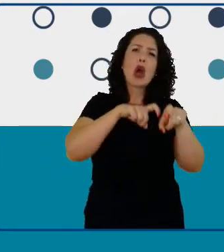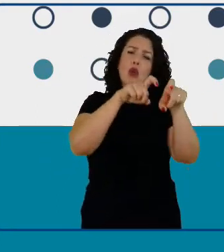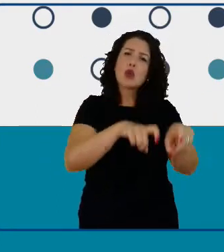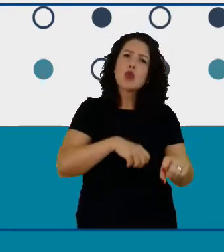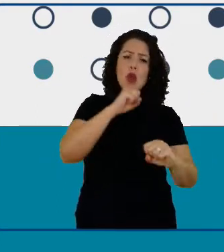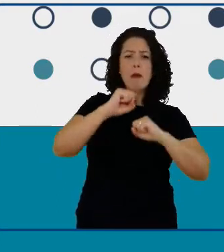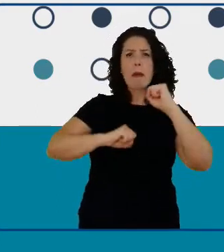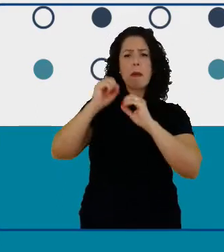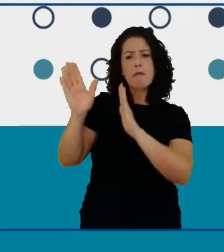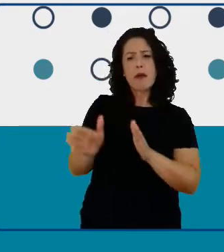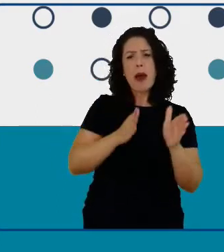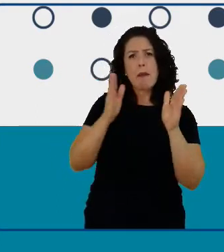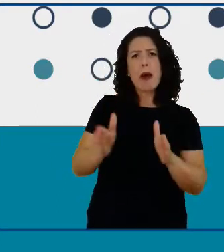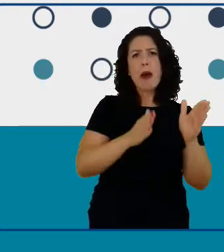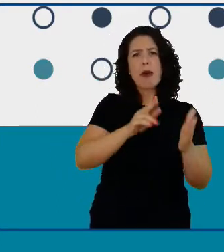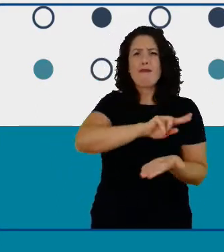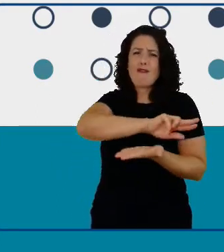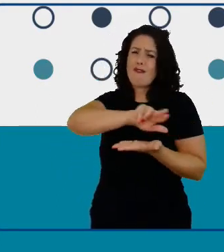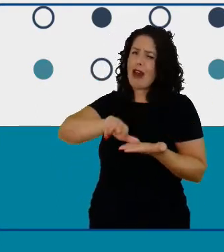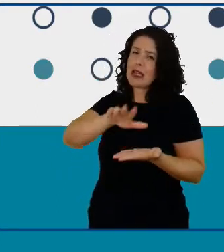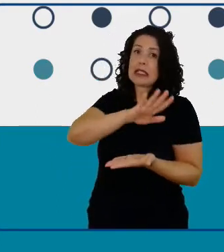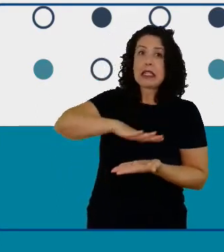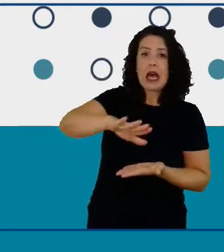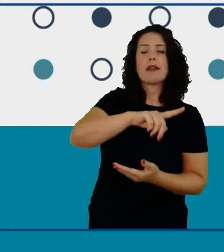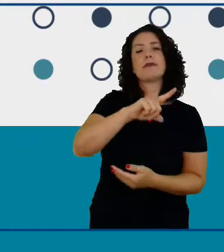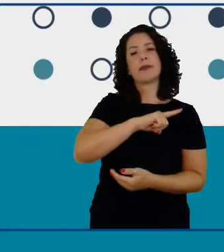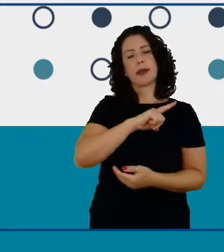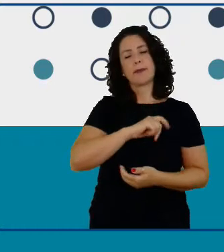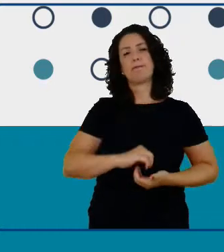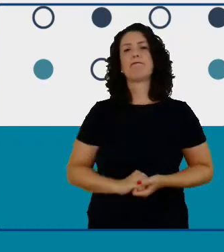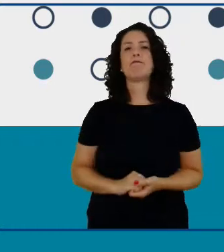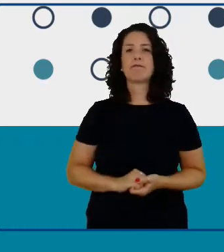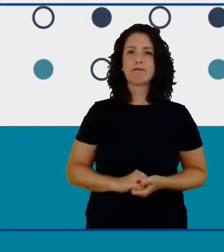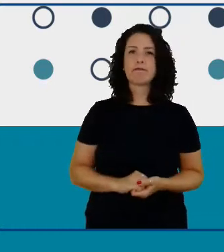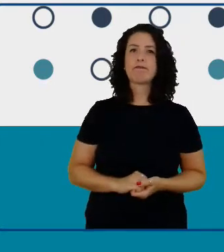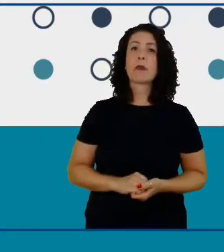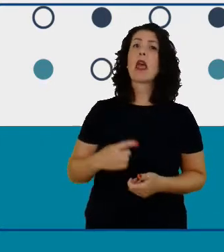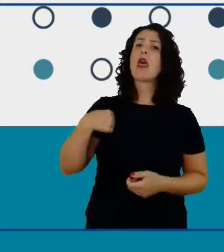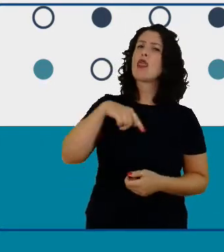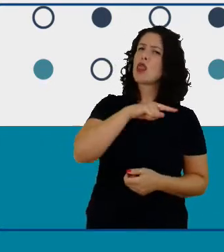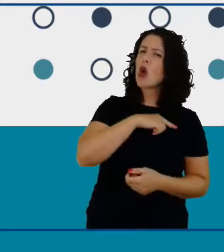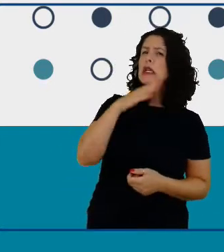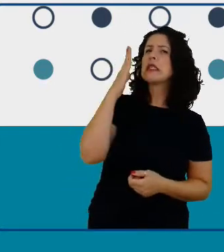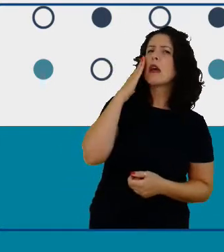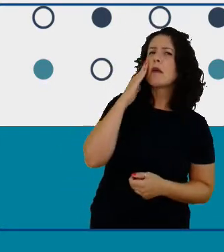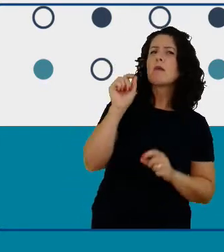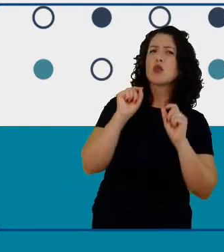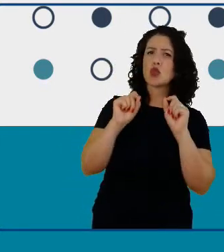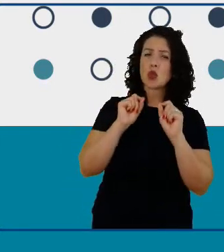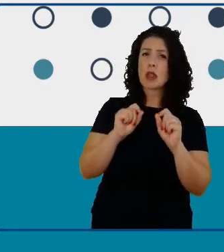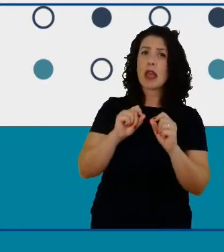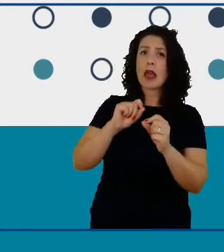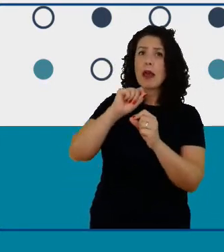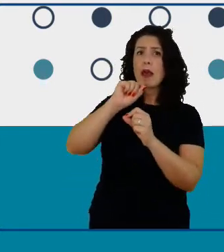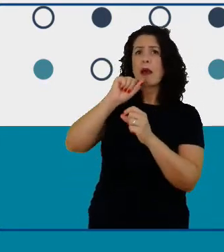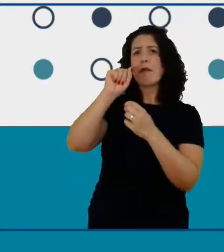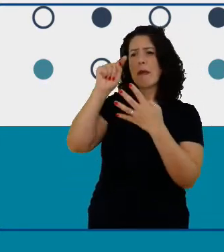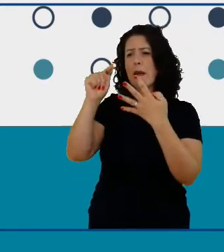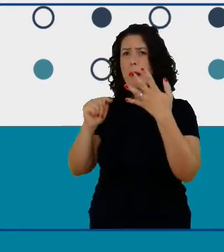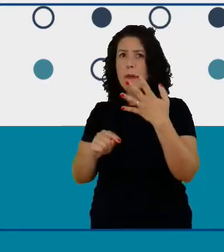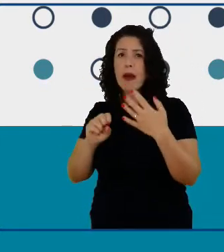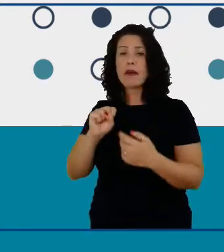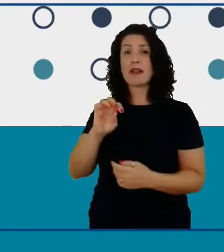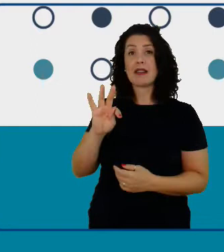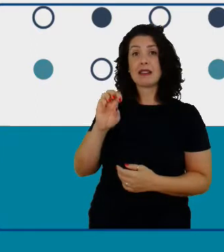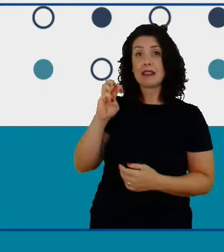diante e a gente reconhece que os assuntos STEM devem ser comunicados aos alunos em idiomas